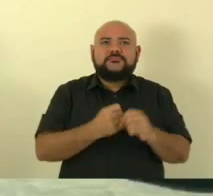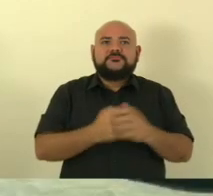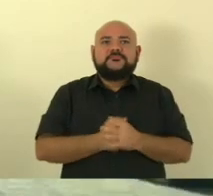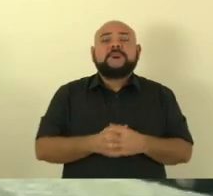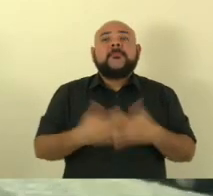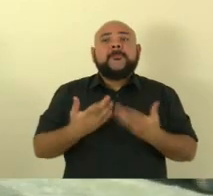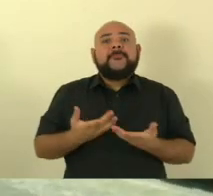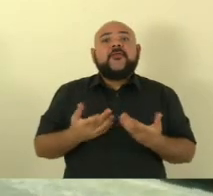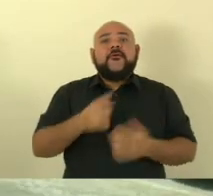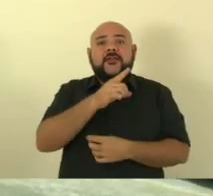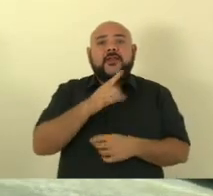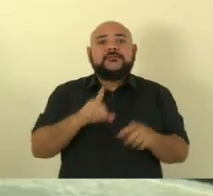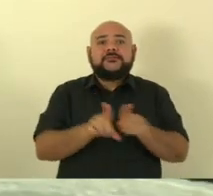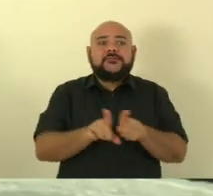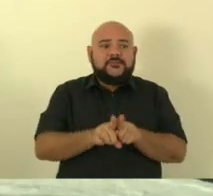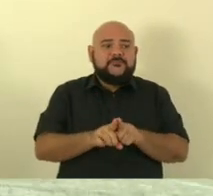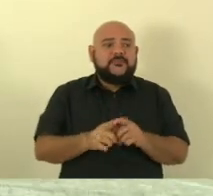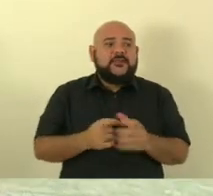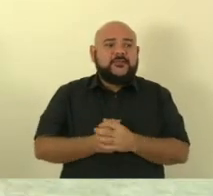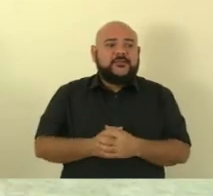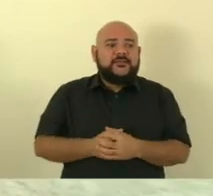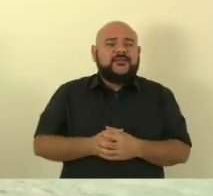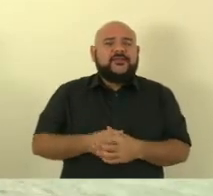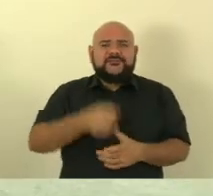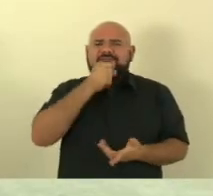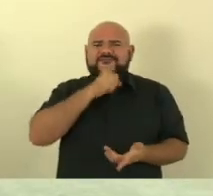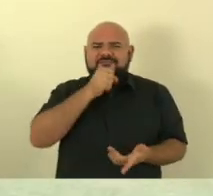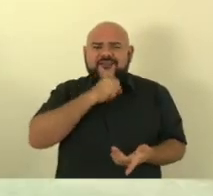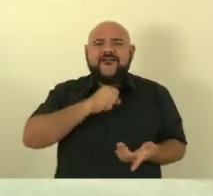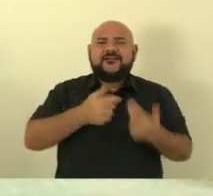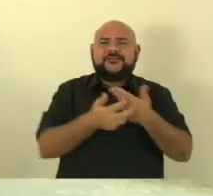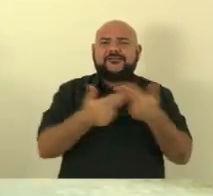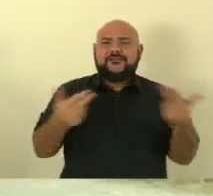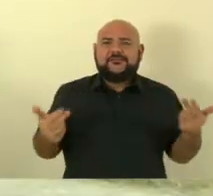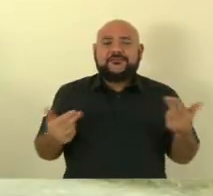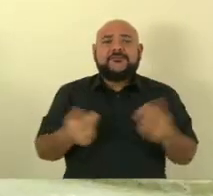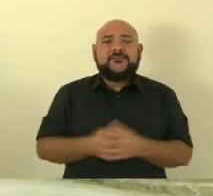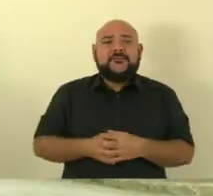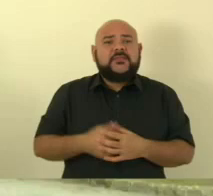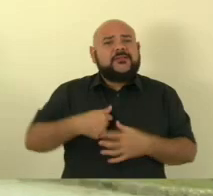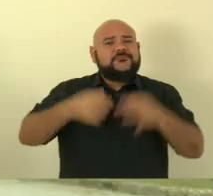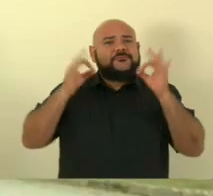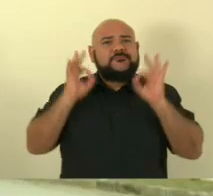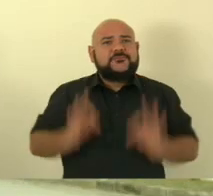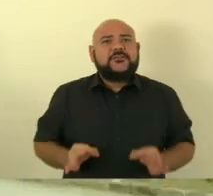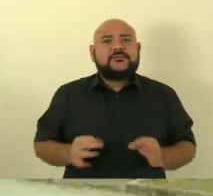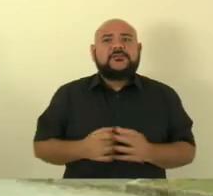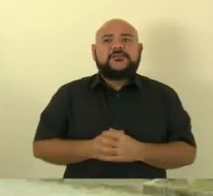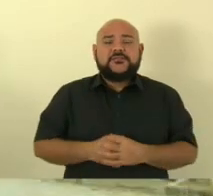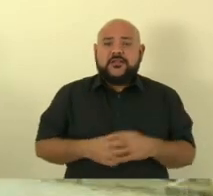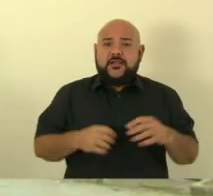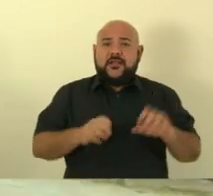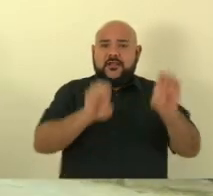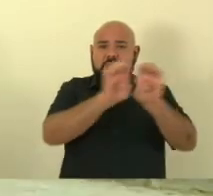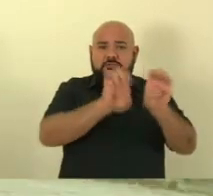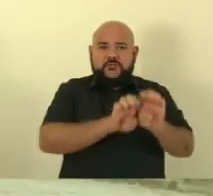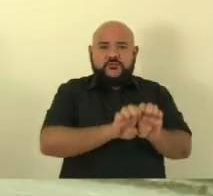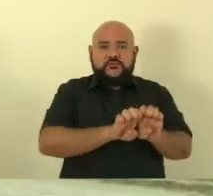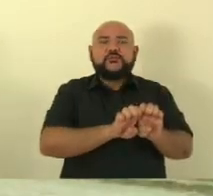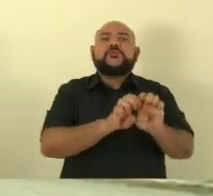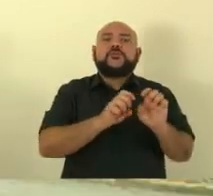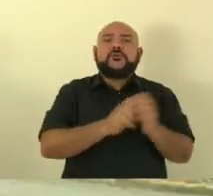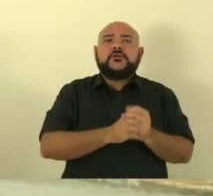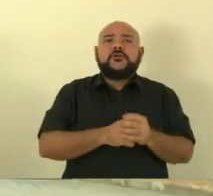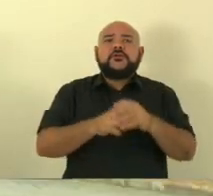de uma forma bastante tímida. E temos certeza que esse empreendimento, essa estrutura física, com a